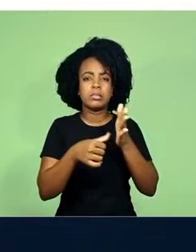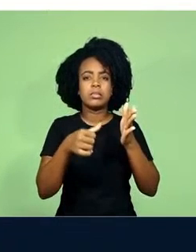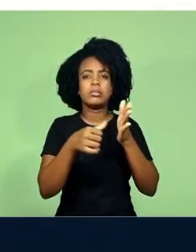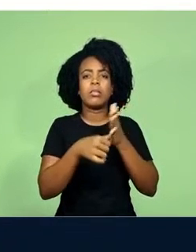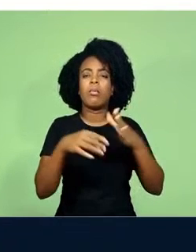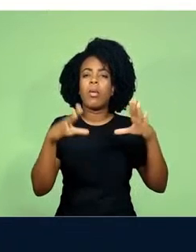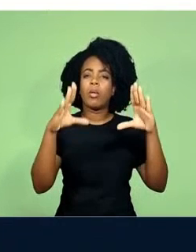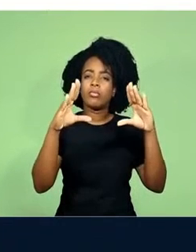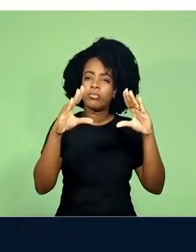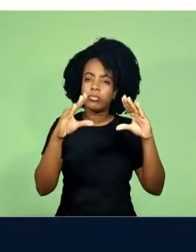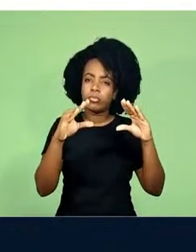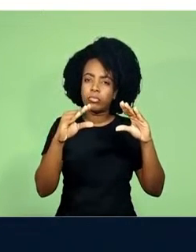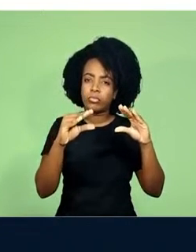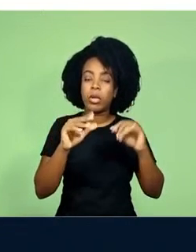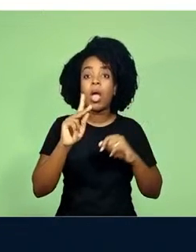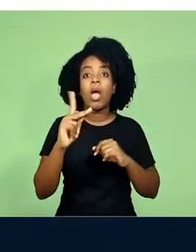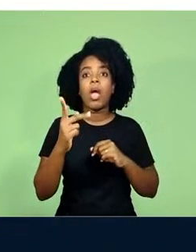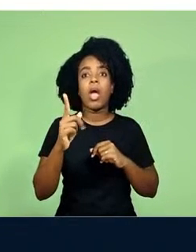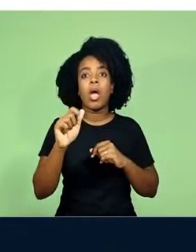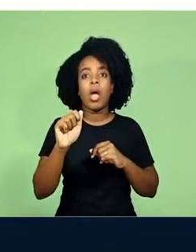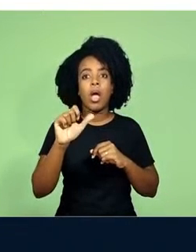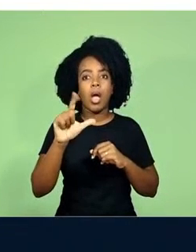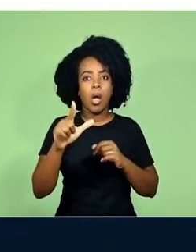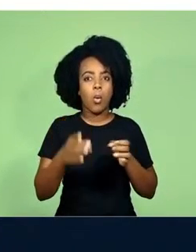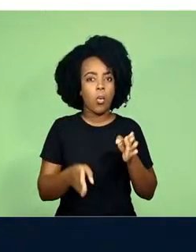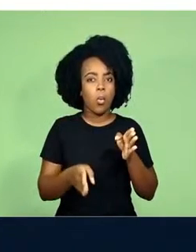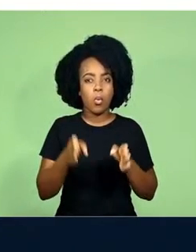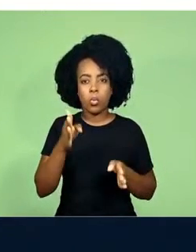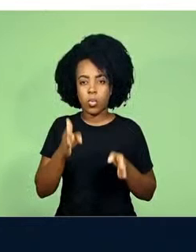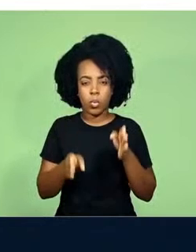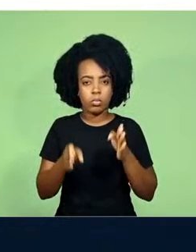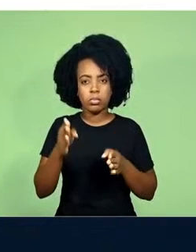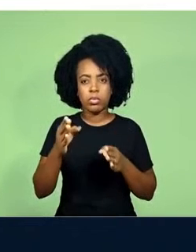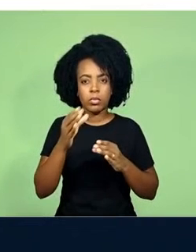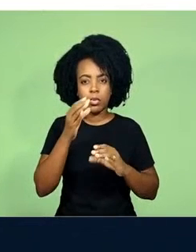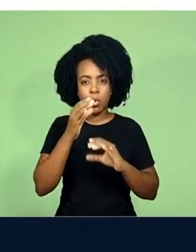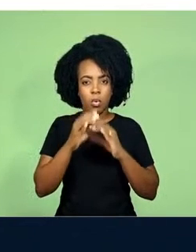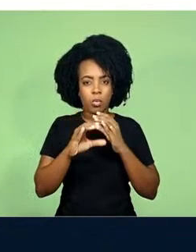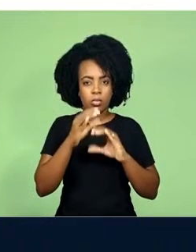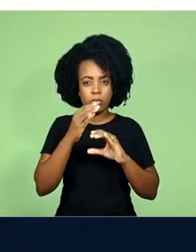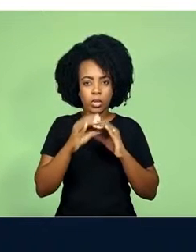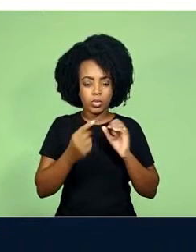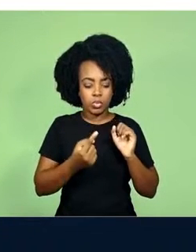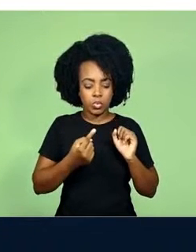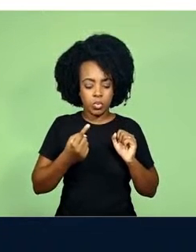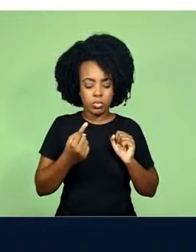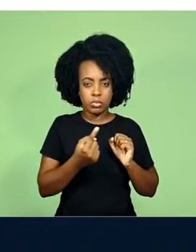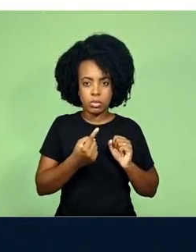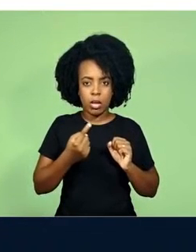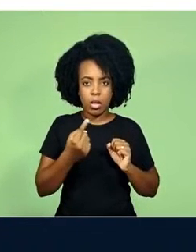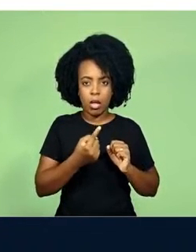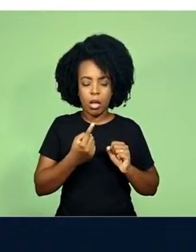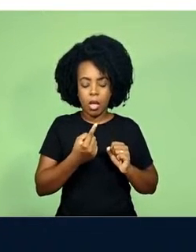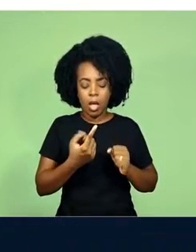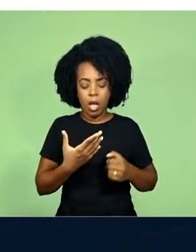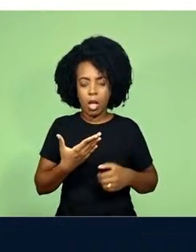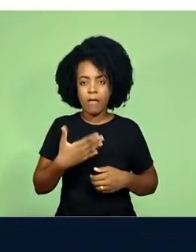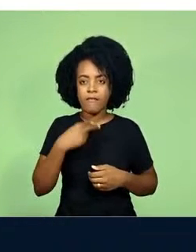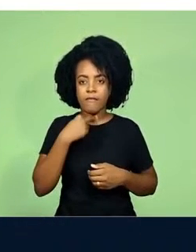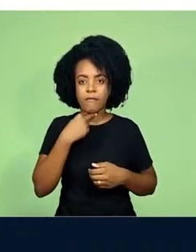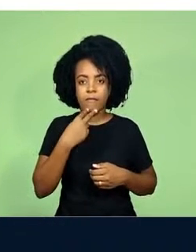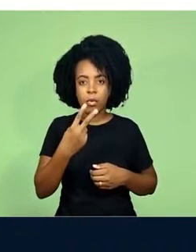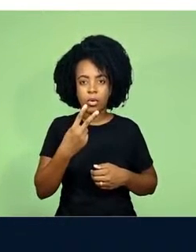um diálogo monótomo com a sua voz, que não há variação de sentimento por ser uma voz robótica,